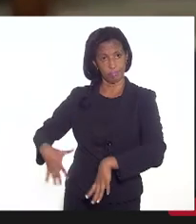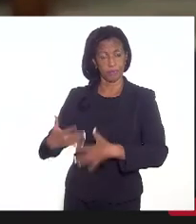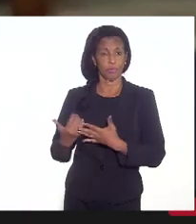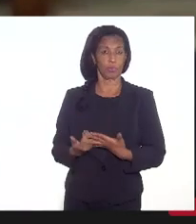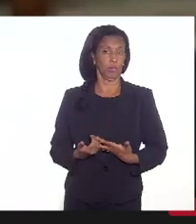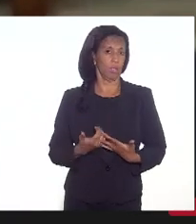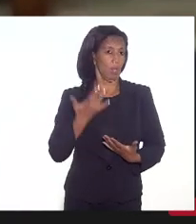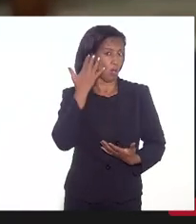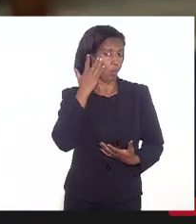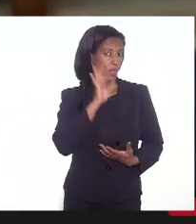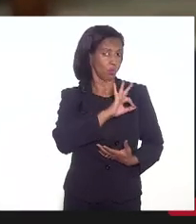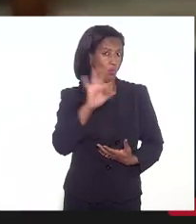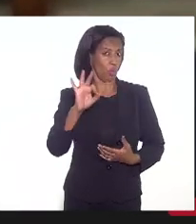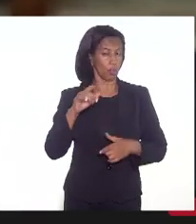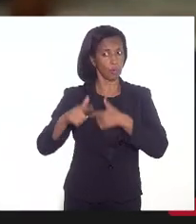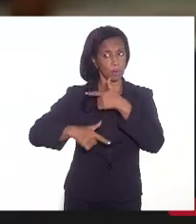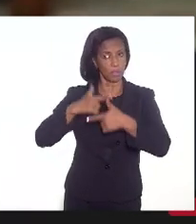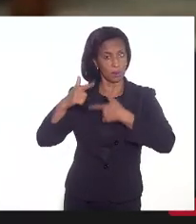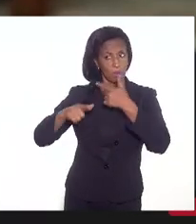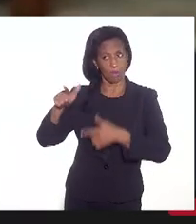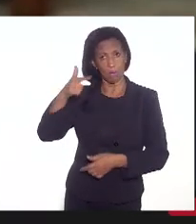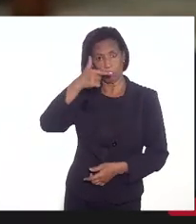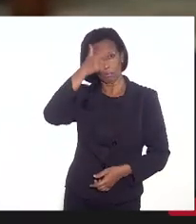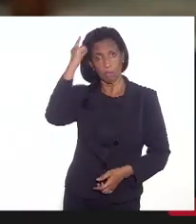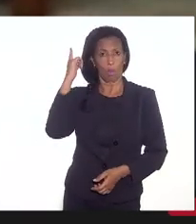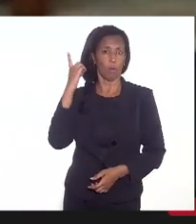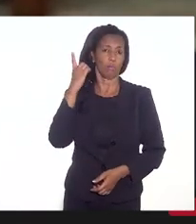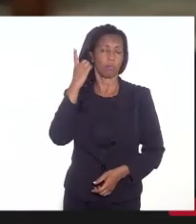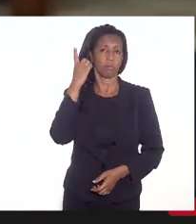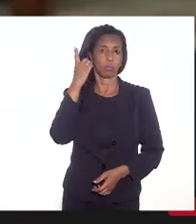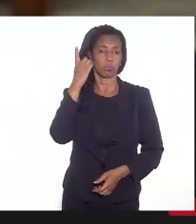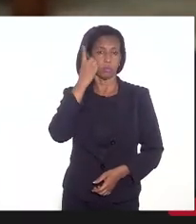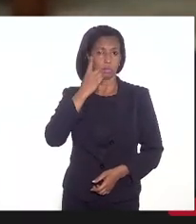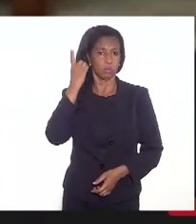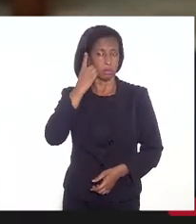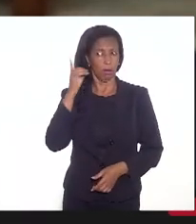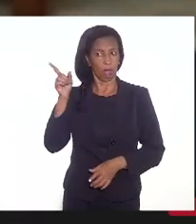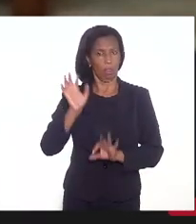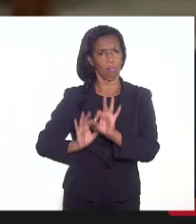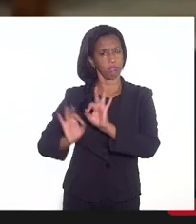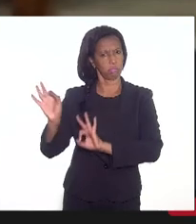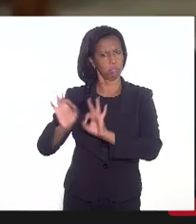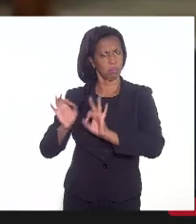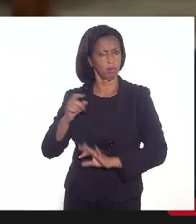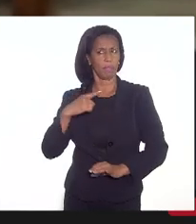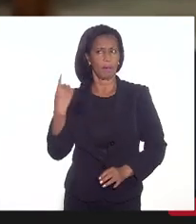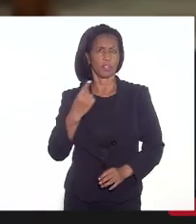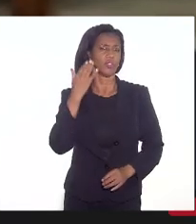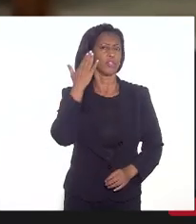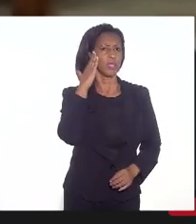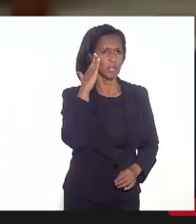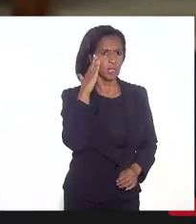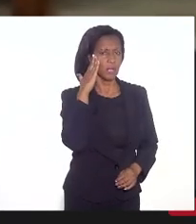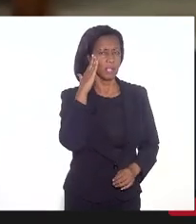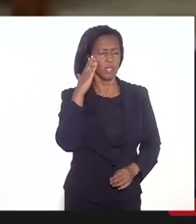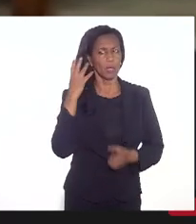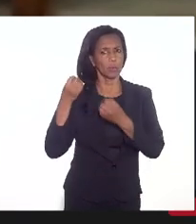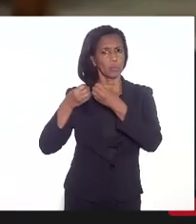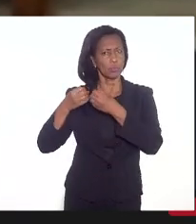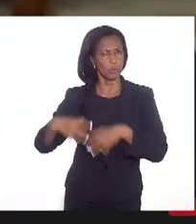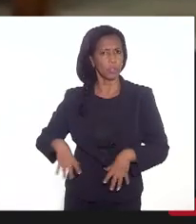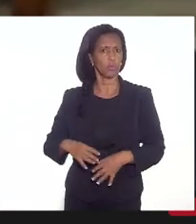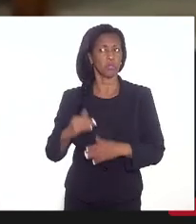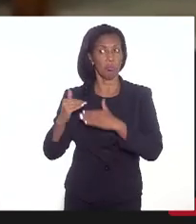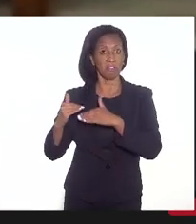esse trabalho que o deputado Luiz Paulo está elaborando, para a gente entender os prejuízos. Eu